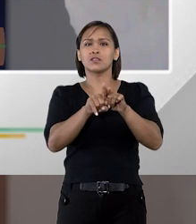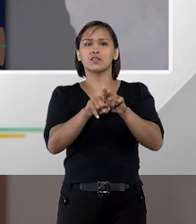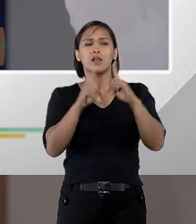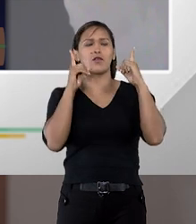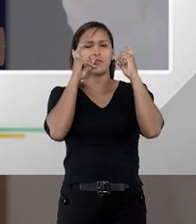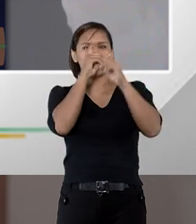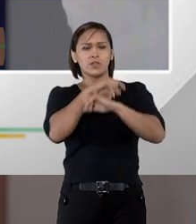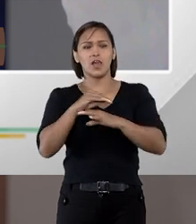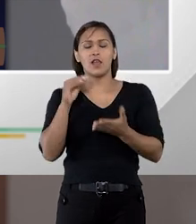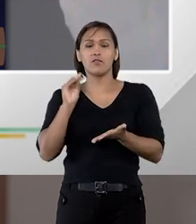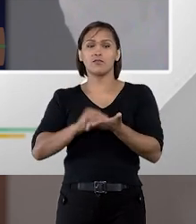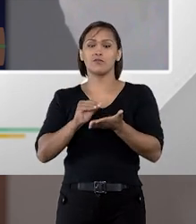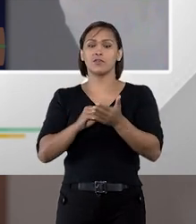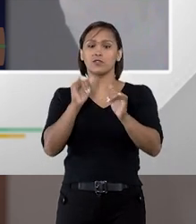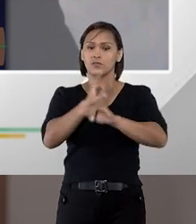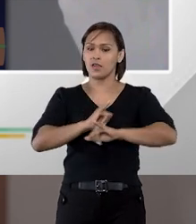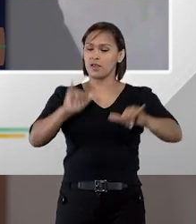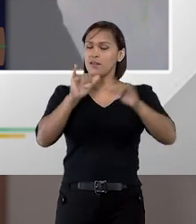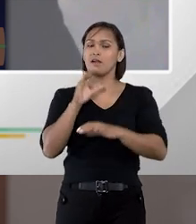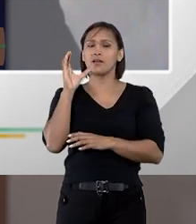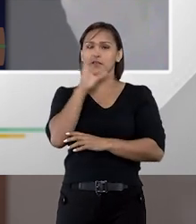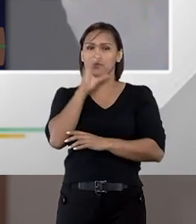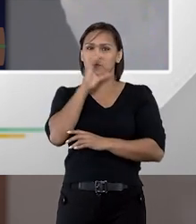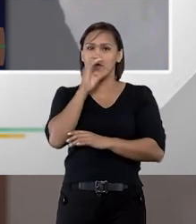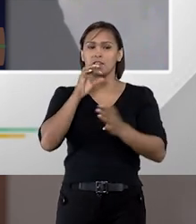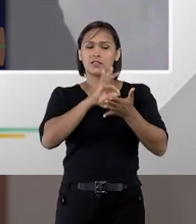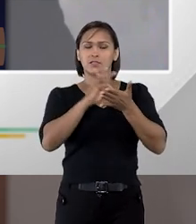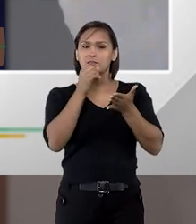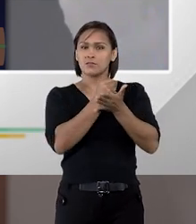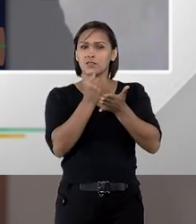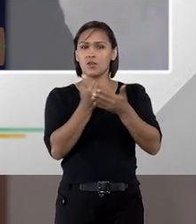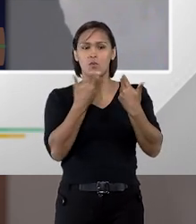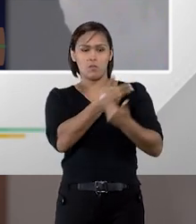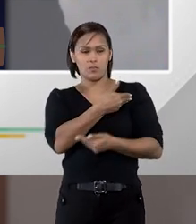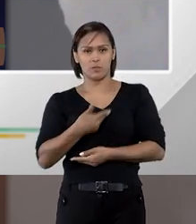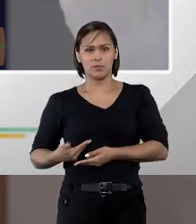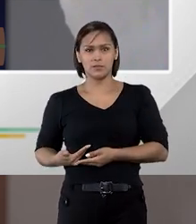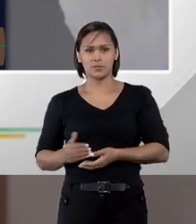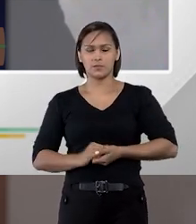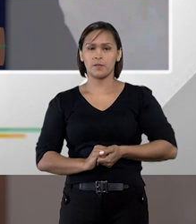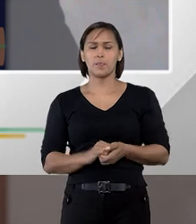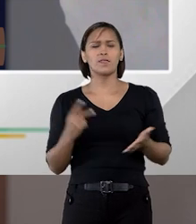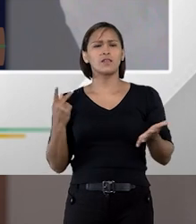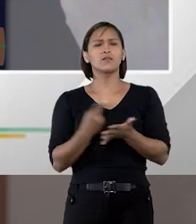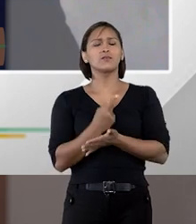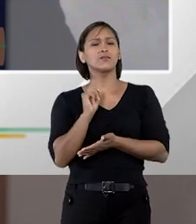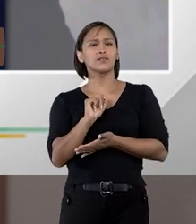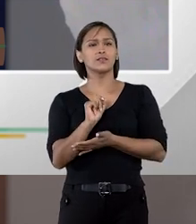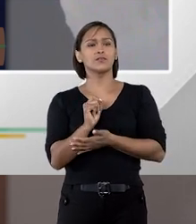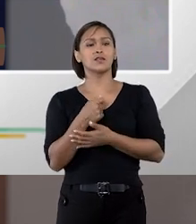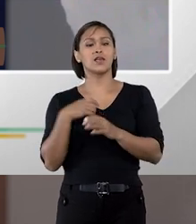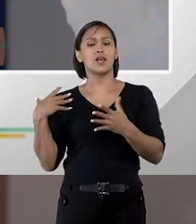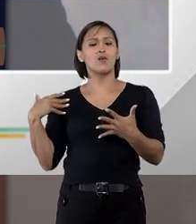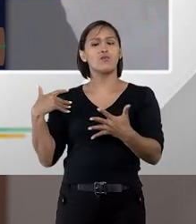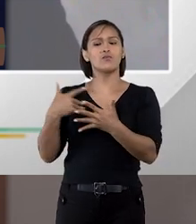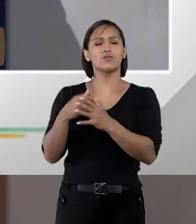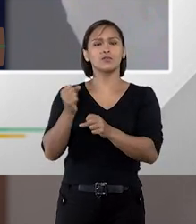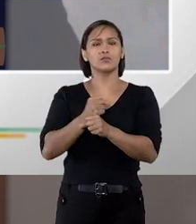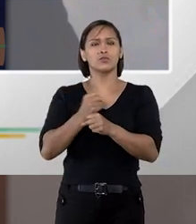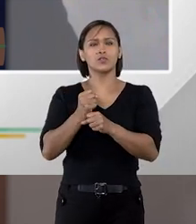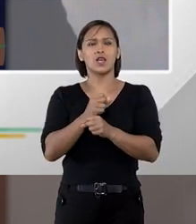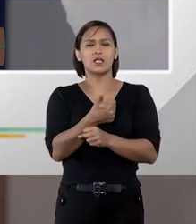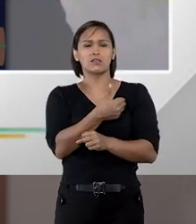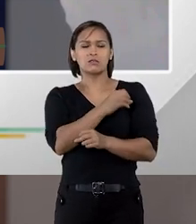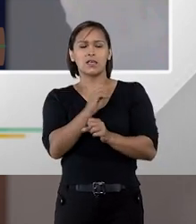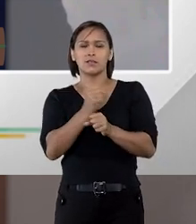e por não atender, portanto, o princípio da eficiência nas contratações públicas. O fato é que, nos últimos anos,